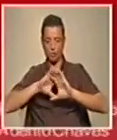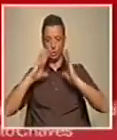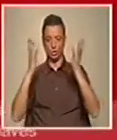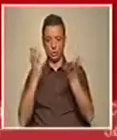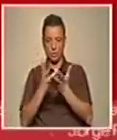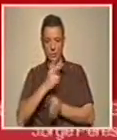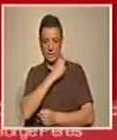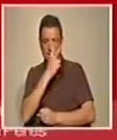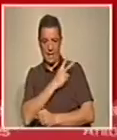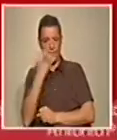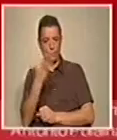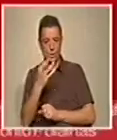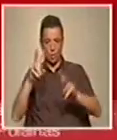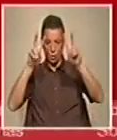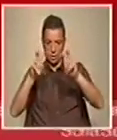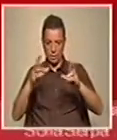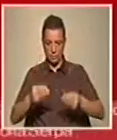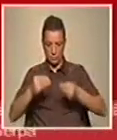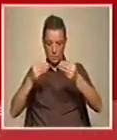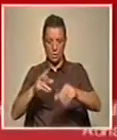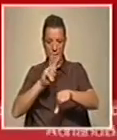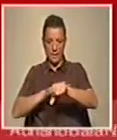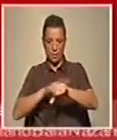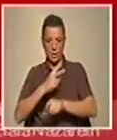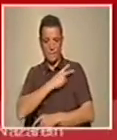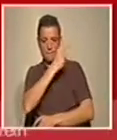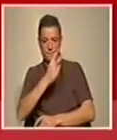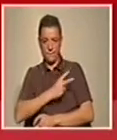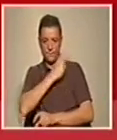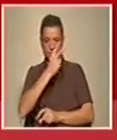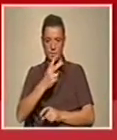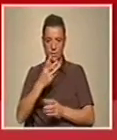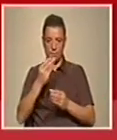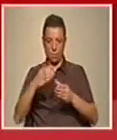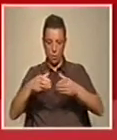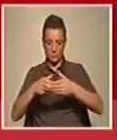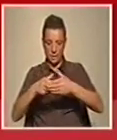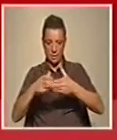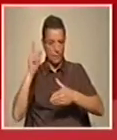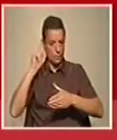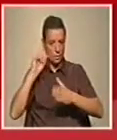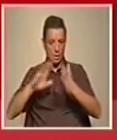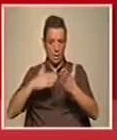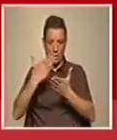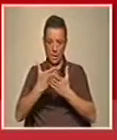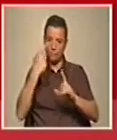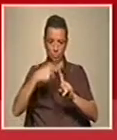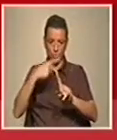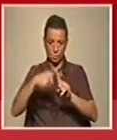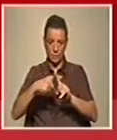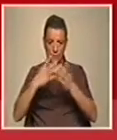caso da Universidade de Porto, o assunto foi ao Conselho dos Diretores de Faculdade, que é um conselho de imensa importância, que deu o seu parecer favorável.